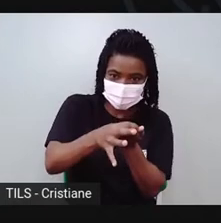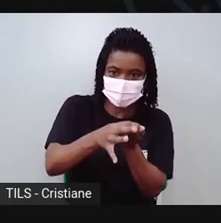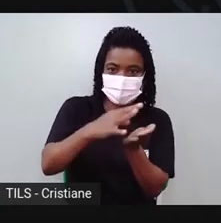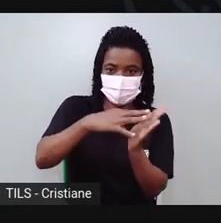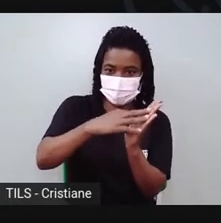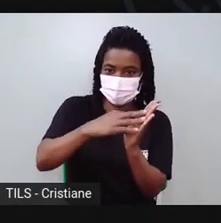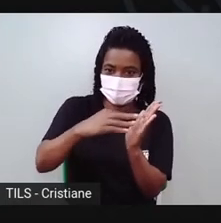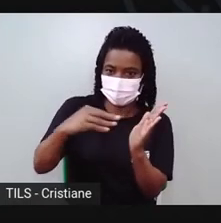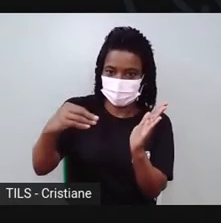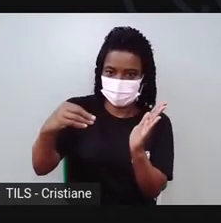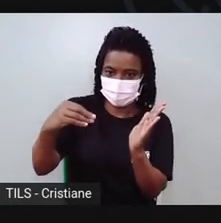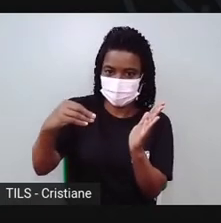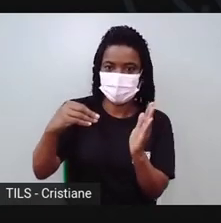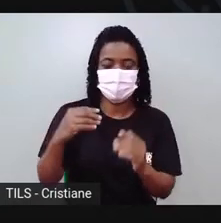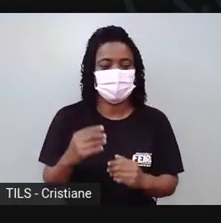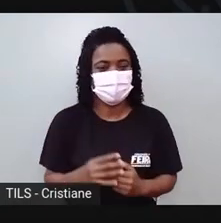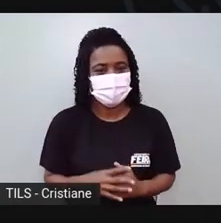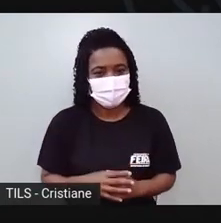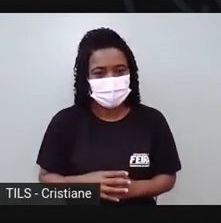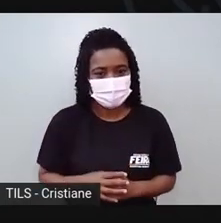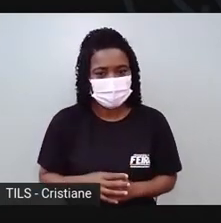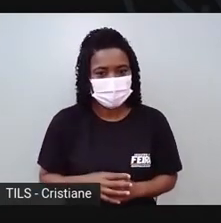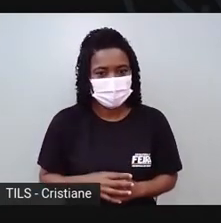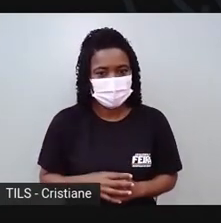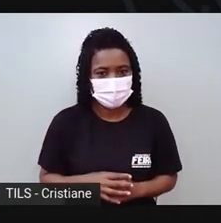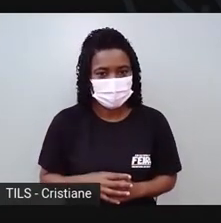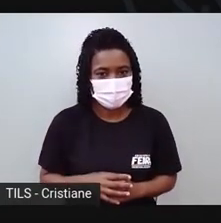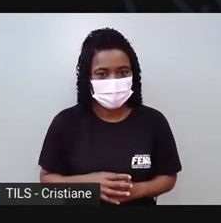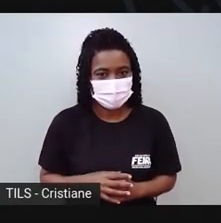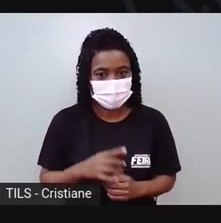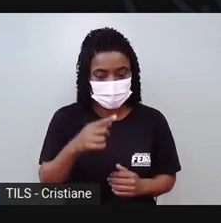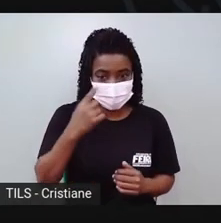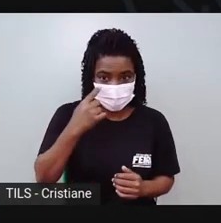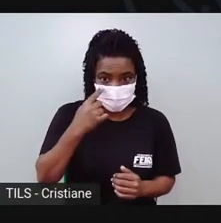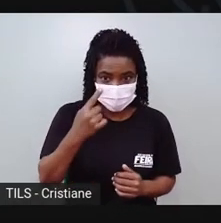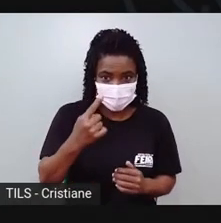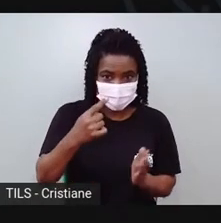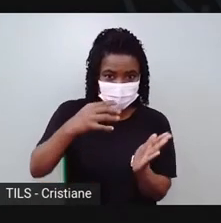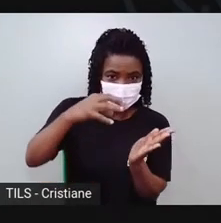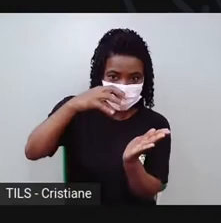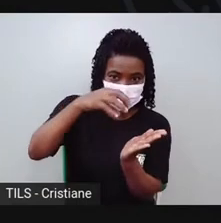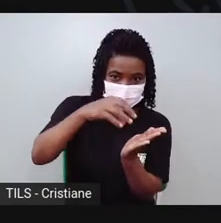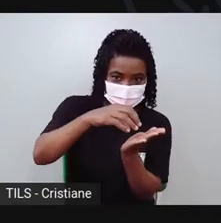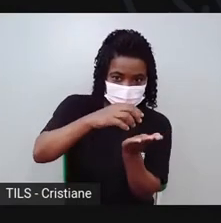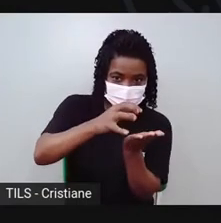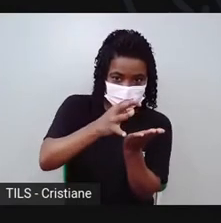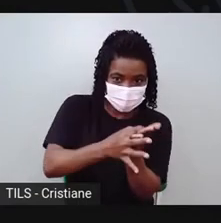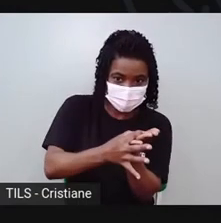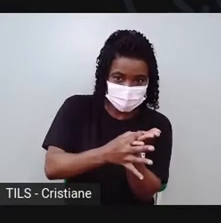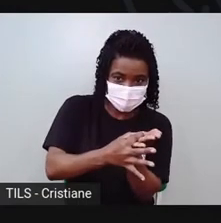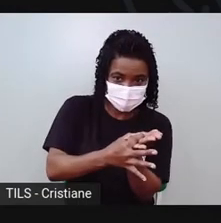Pronto, amassei assim. Aí eu venho com um cortadorzinho, aperto aqui, ó.